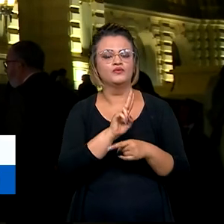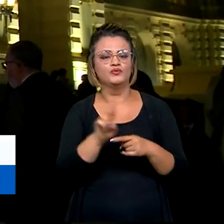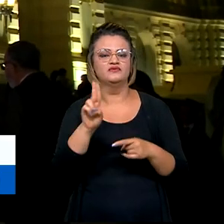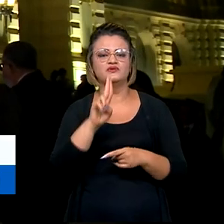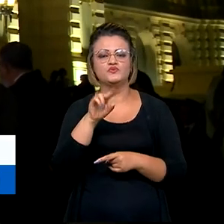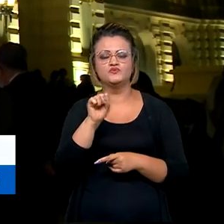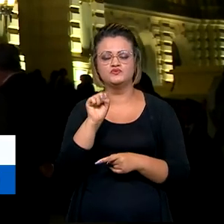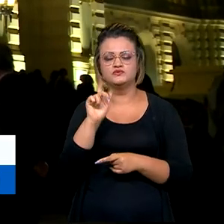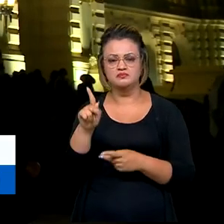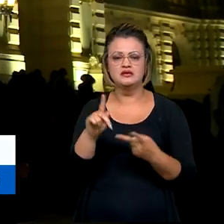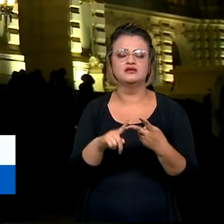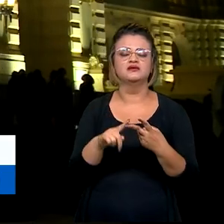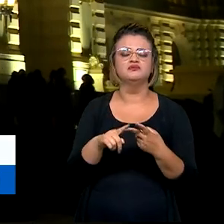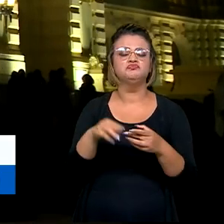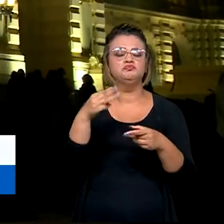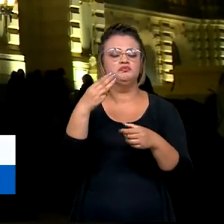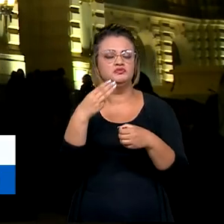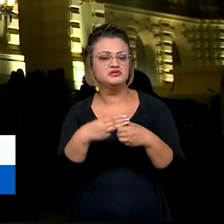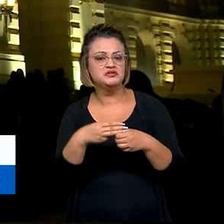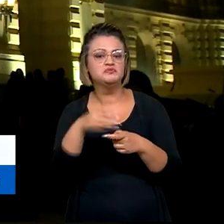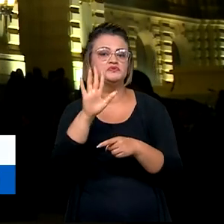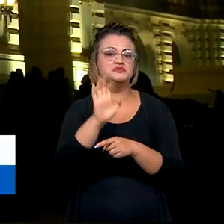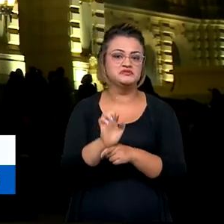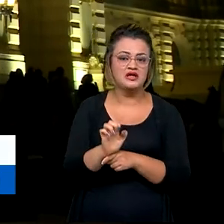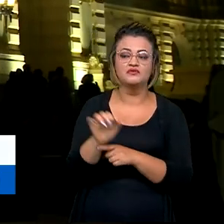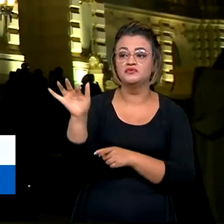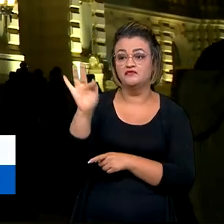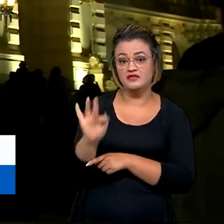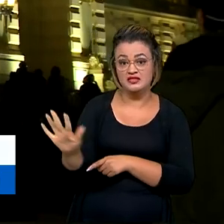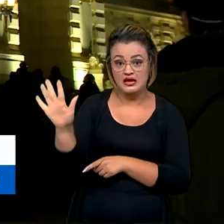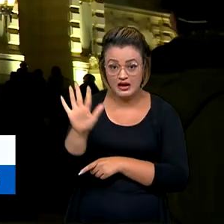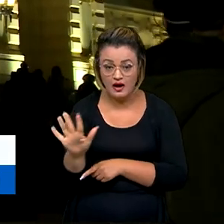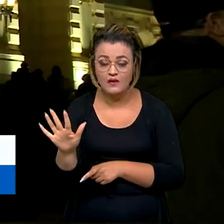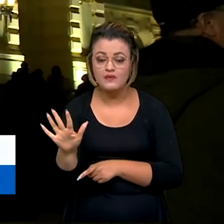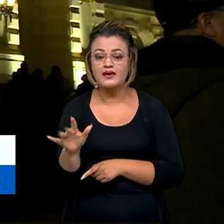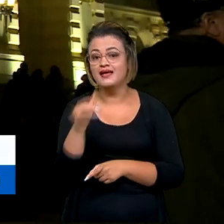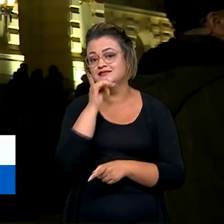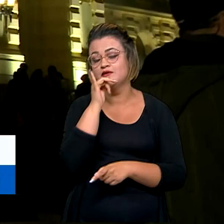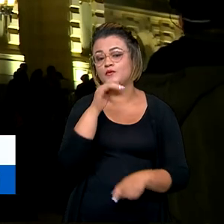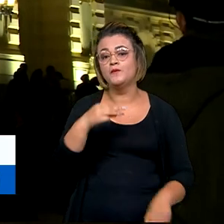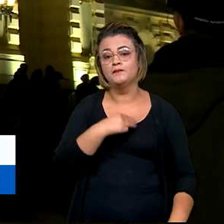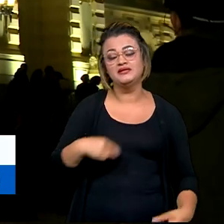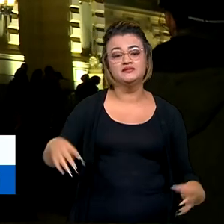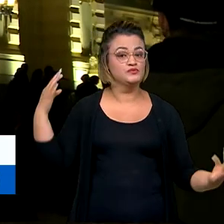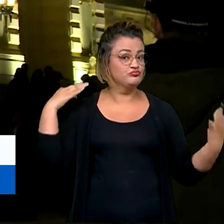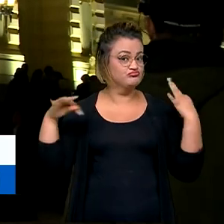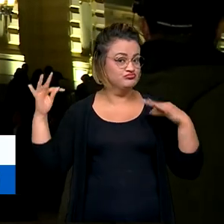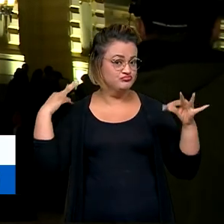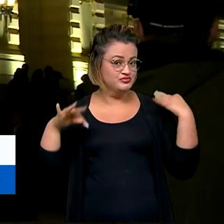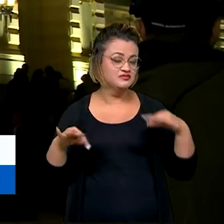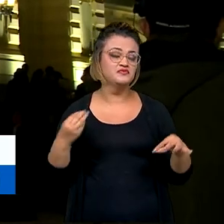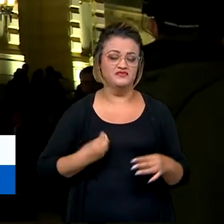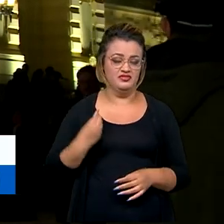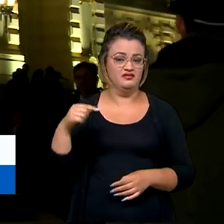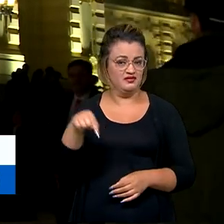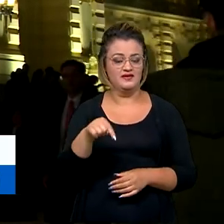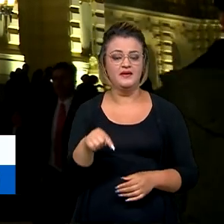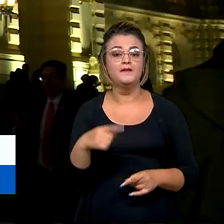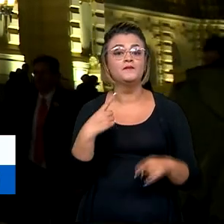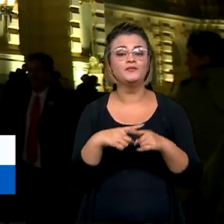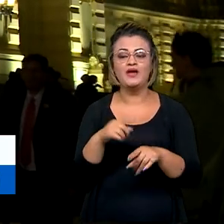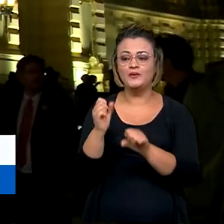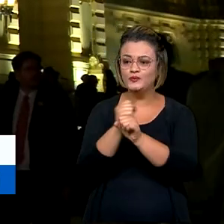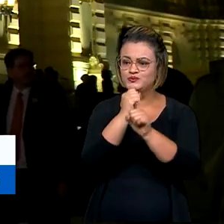autoridades municipais, estaduais e também federais. Entre elas, o ministro do Turismo, Carlos Brito. Isso porque as